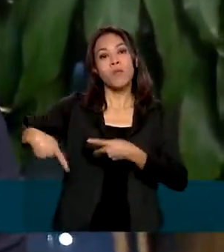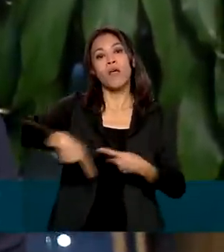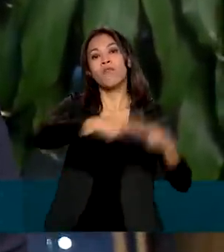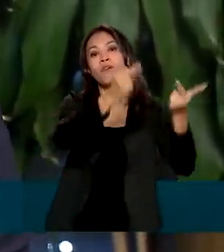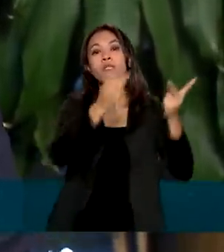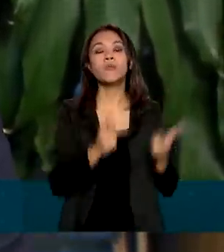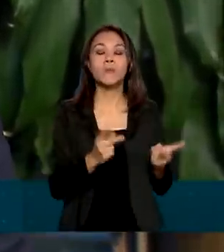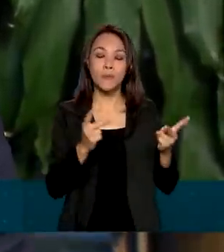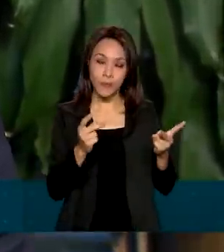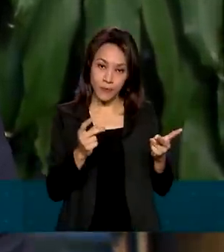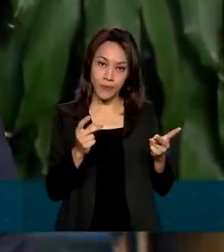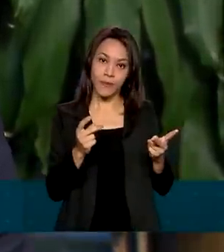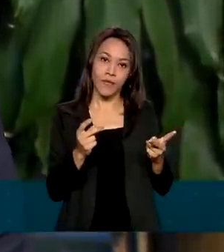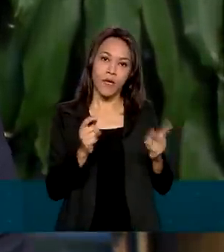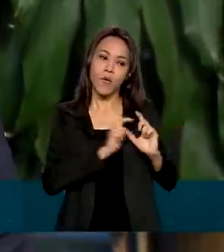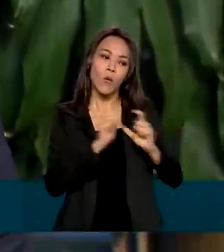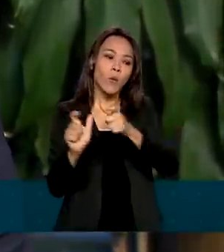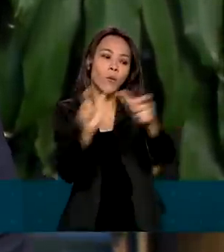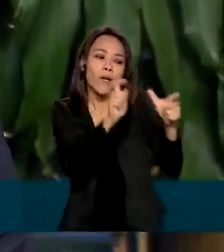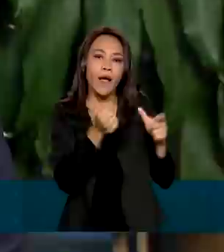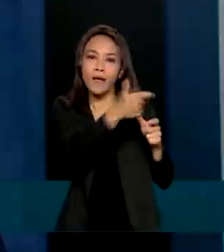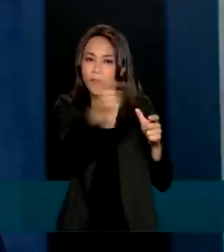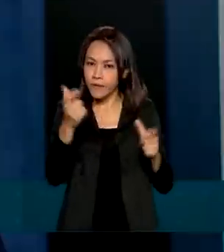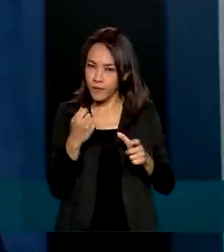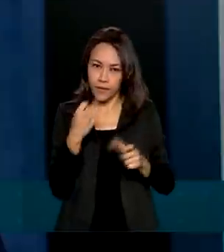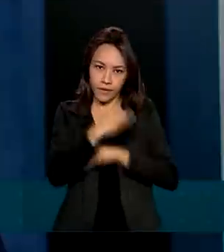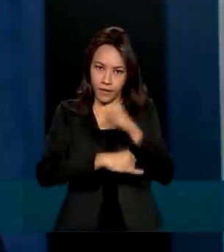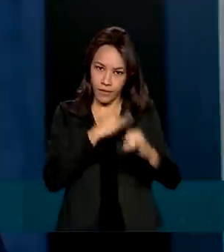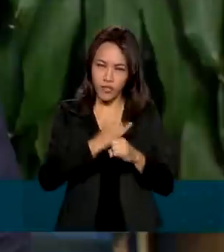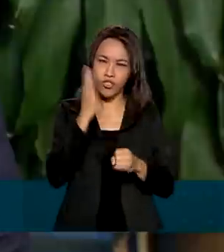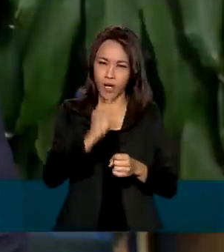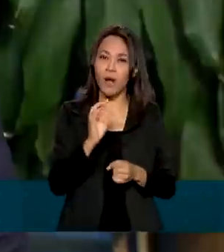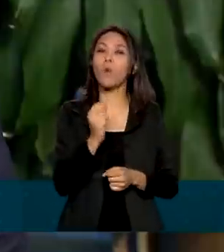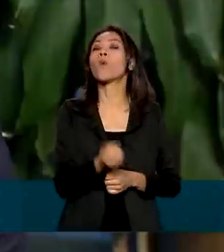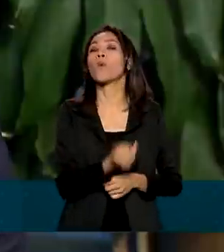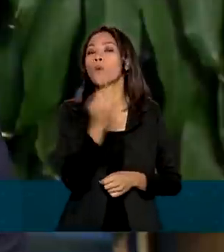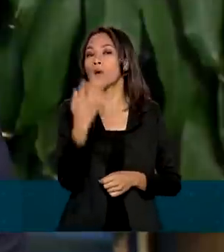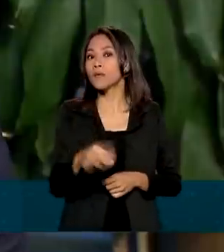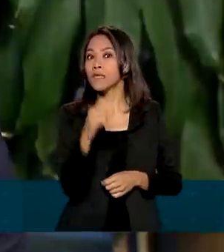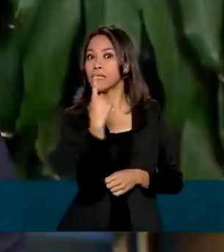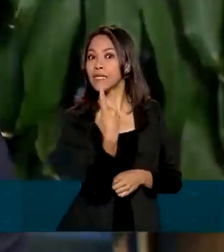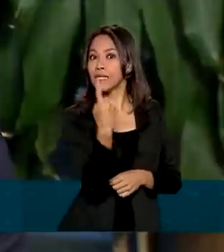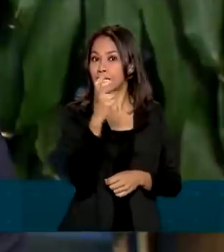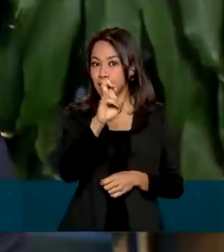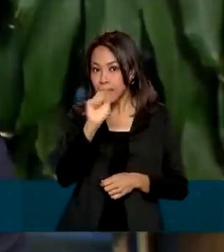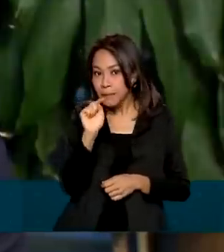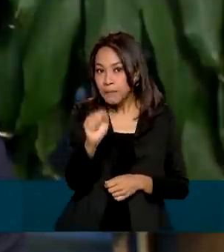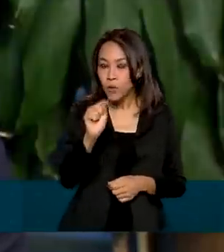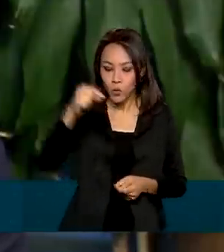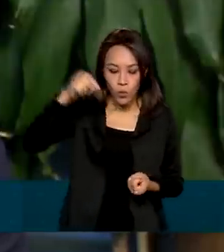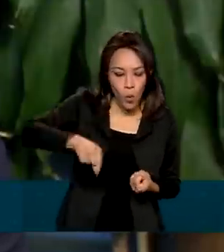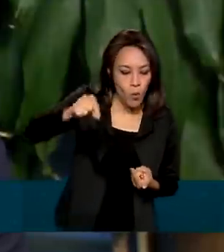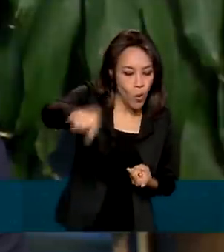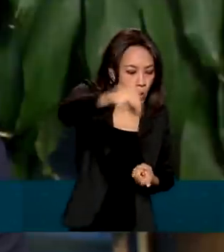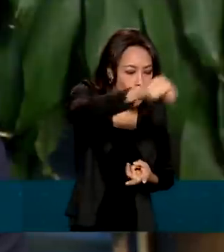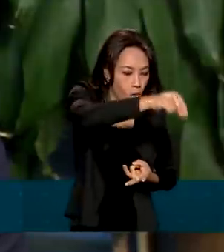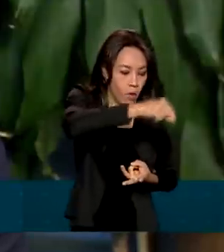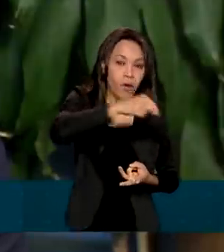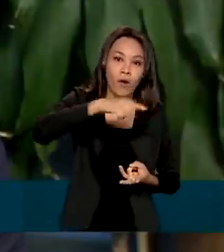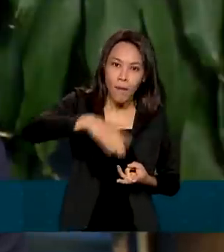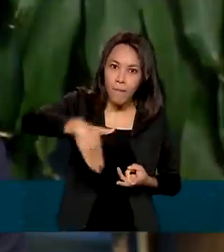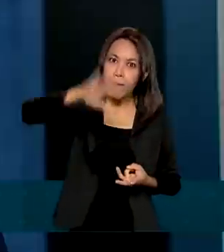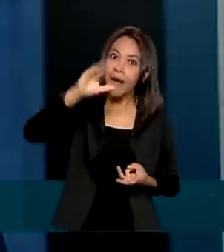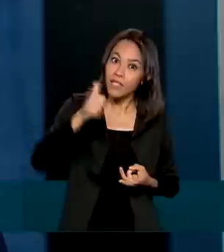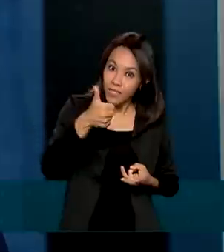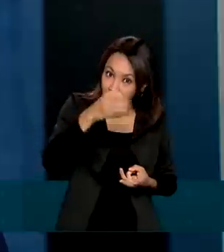internet. A gente já fez isso em 15 mil pontos. Desses 15 mil pontos, mais de 10 mil pontos são para escolas